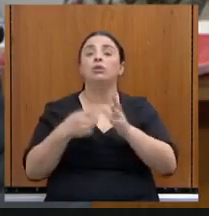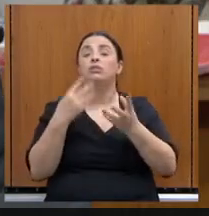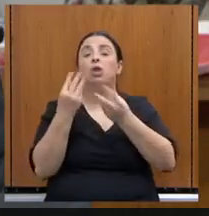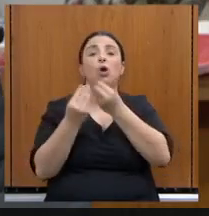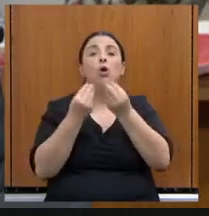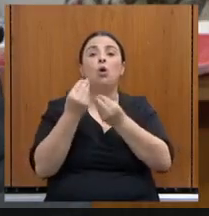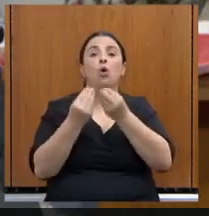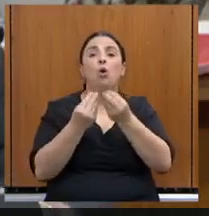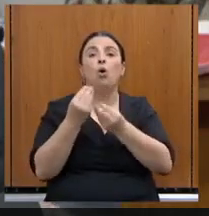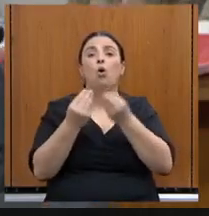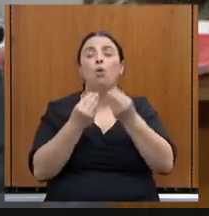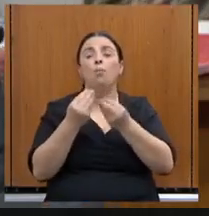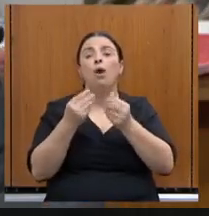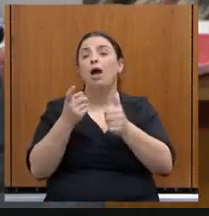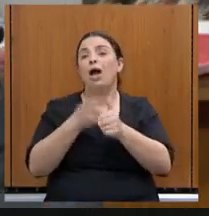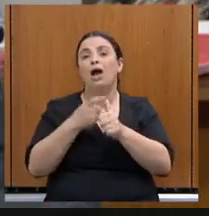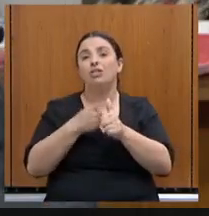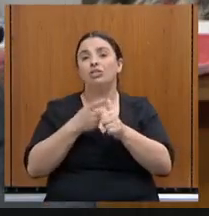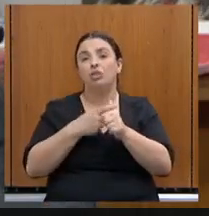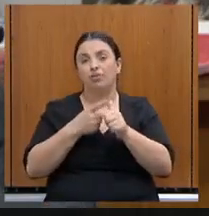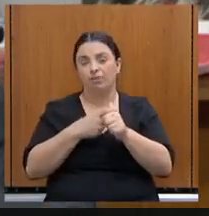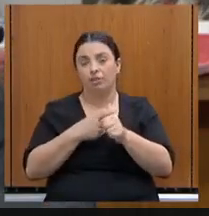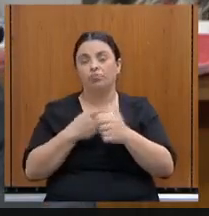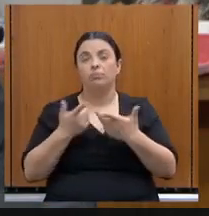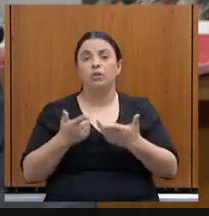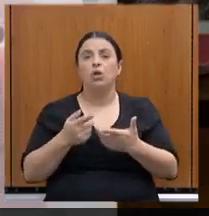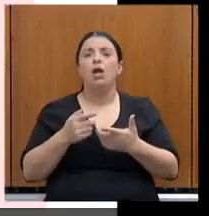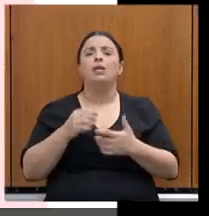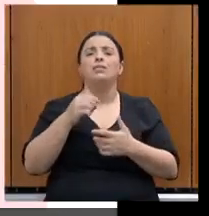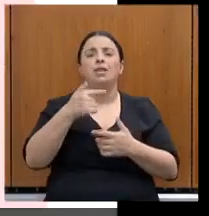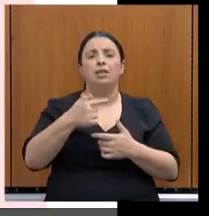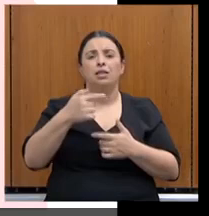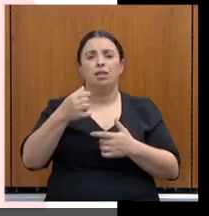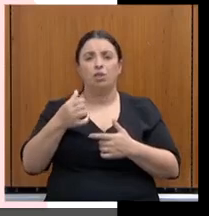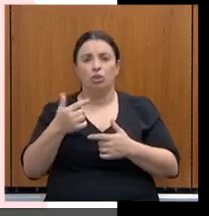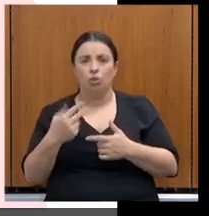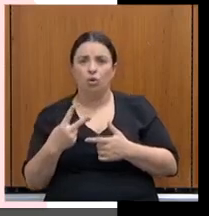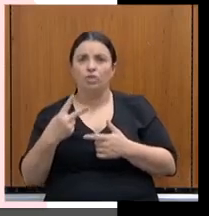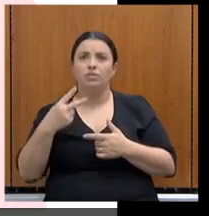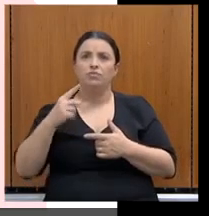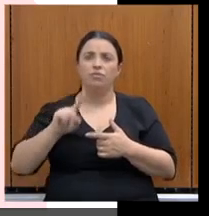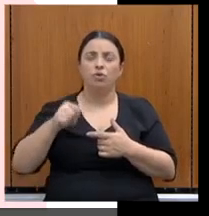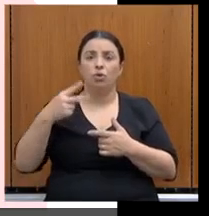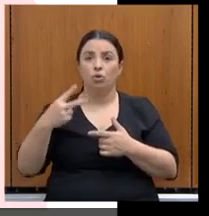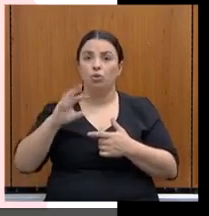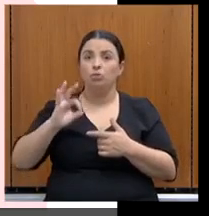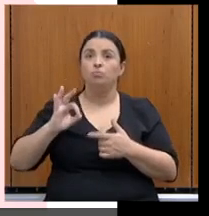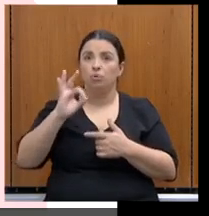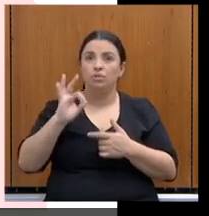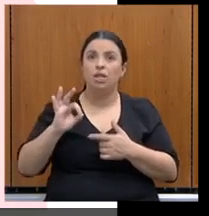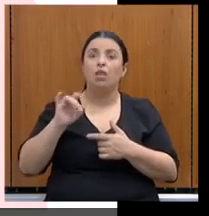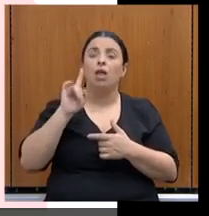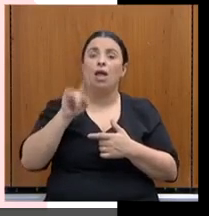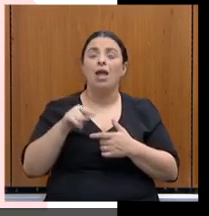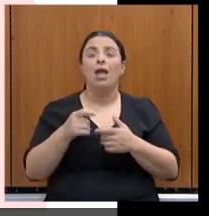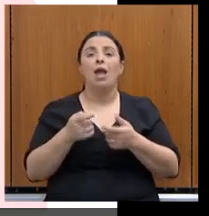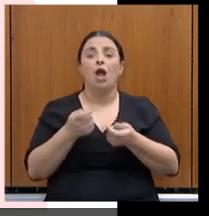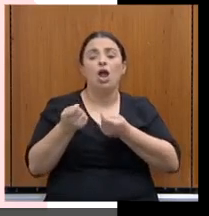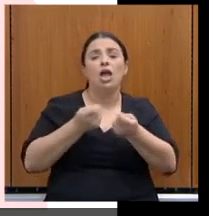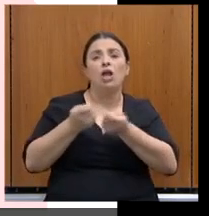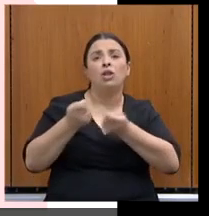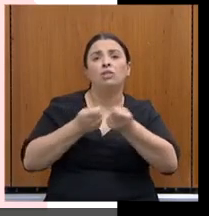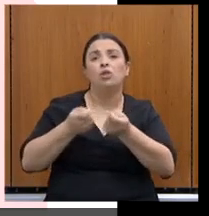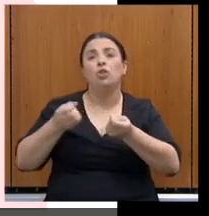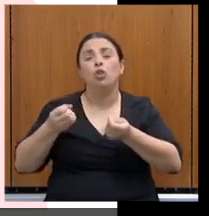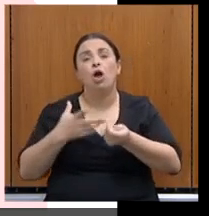indexador, ou seja, a grande maioria, 72,82%, a dívida é aquela renegociação da dívida do Estado